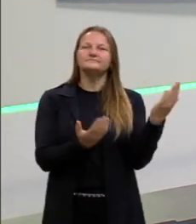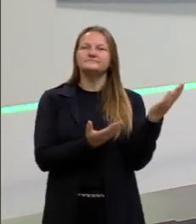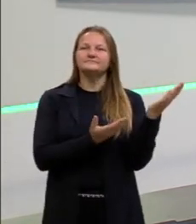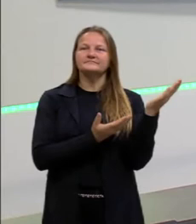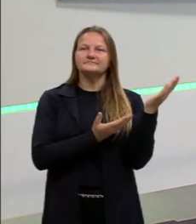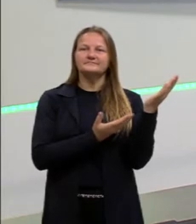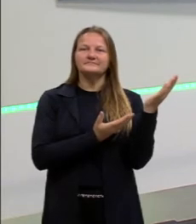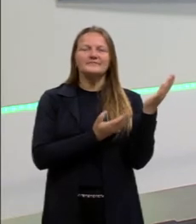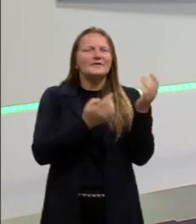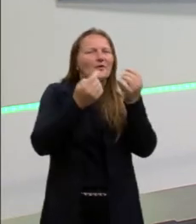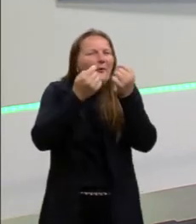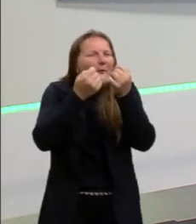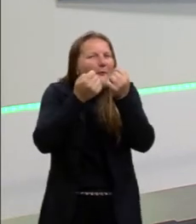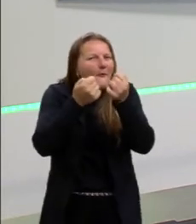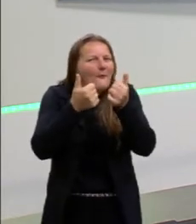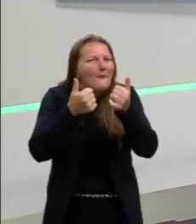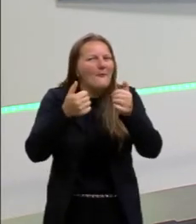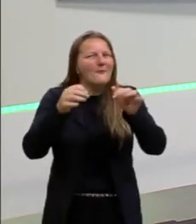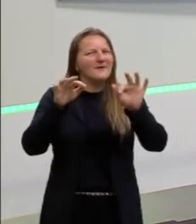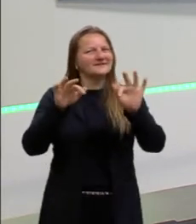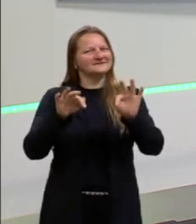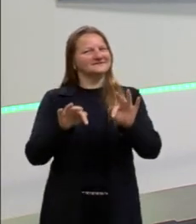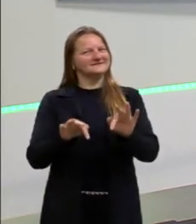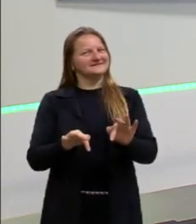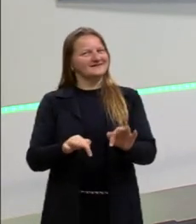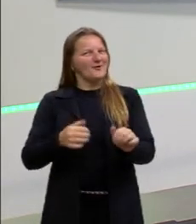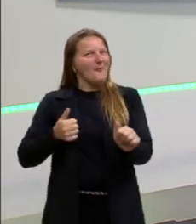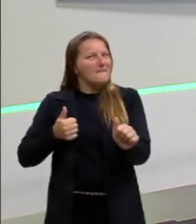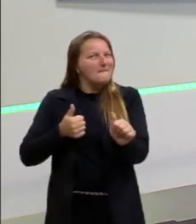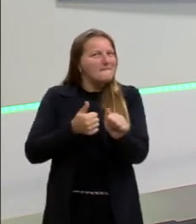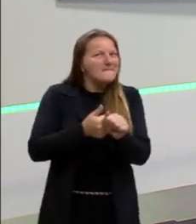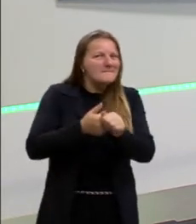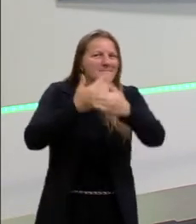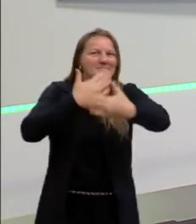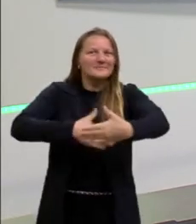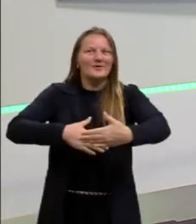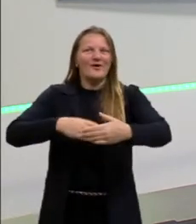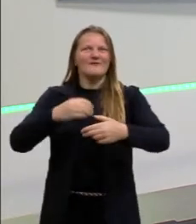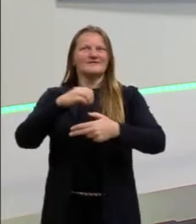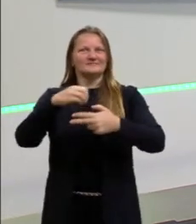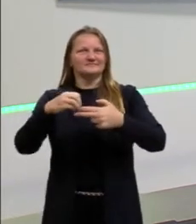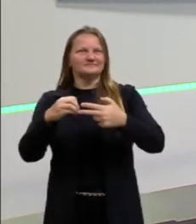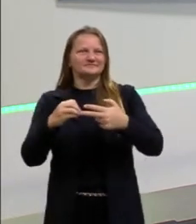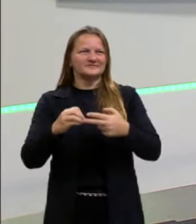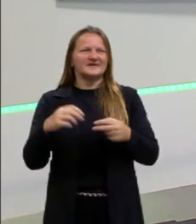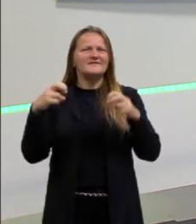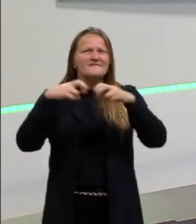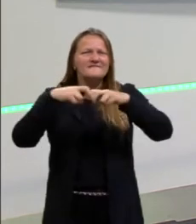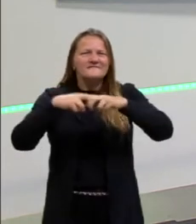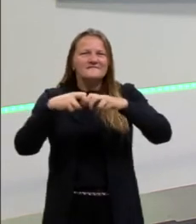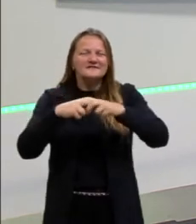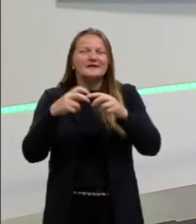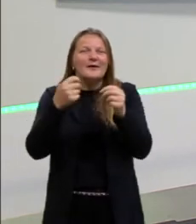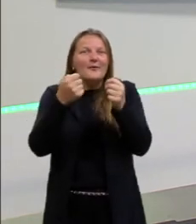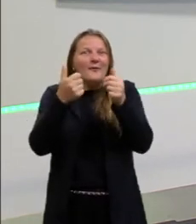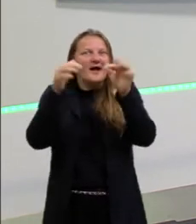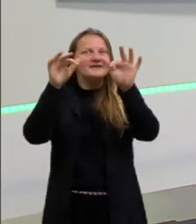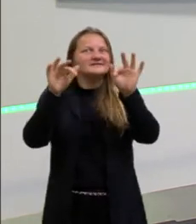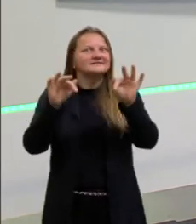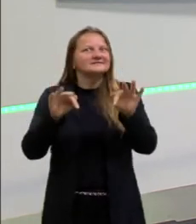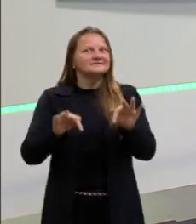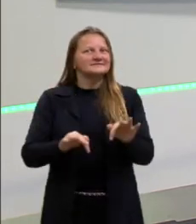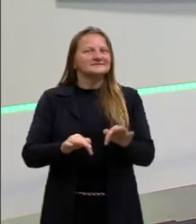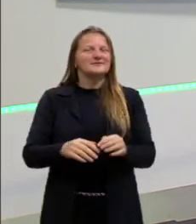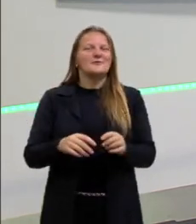encaminhando aí para o final, gente está chegando muito próximo do ENEM. As nossas aulas de Física também estão se aproximando do final.